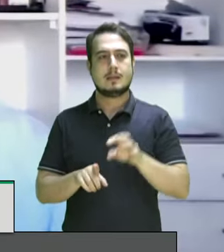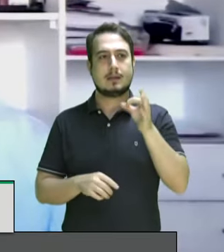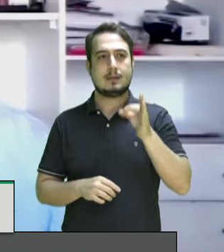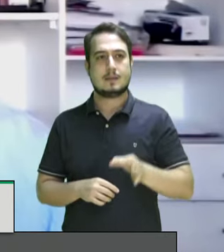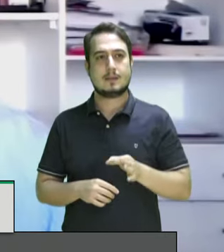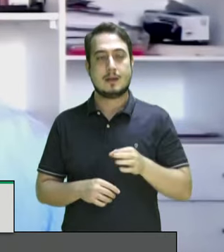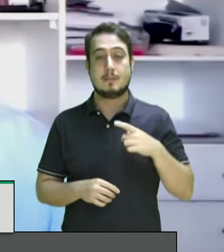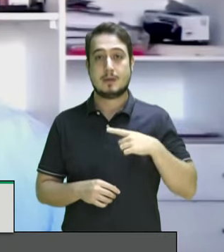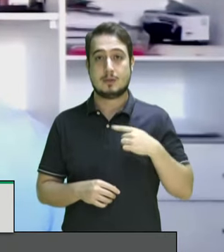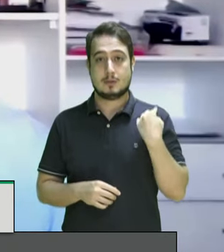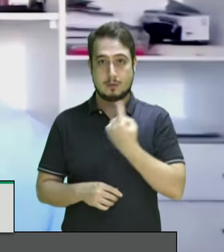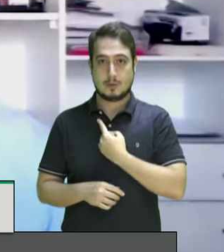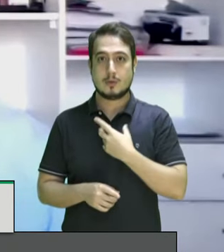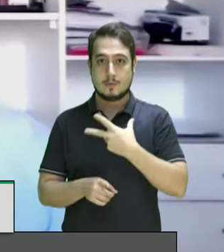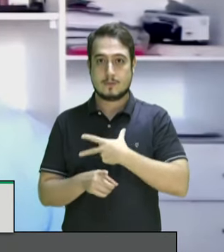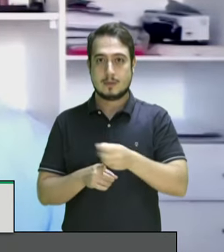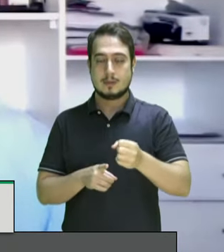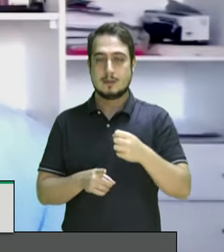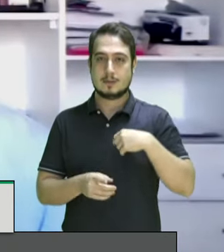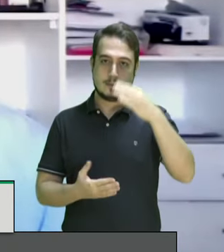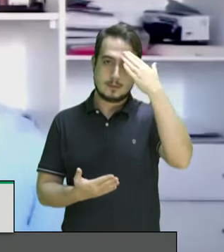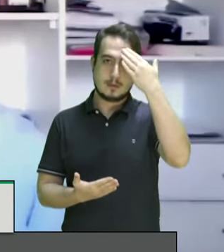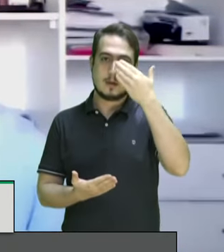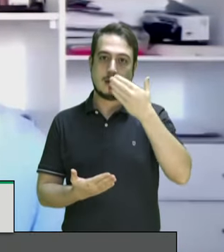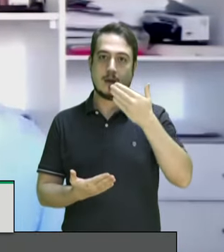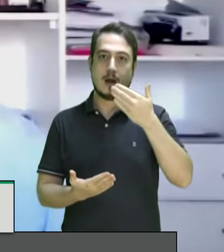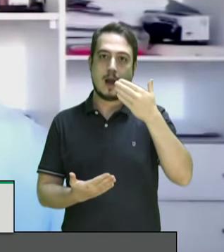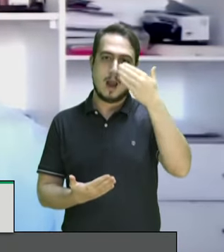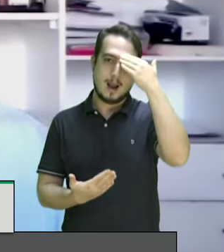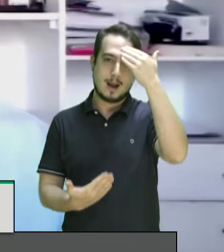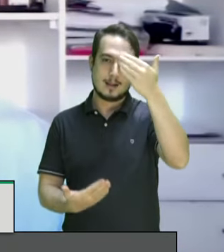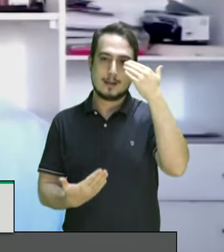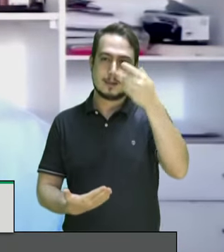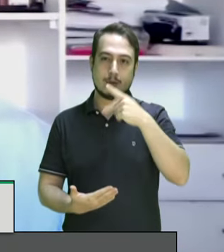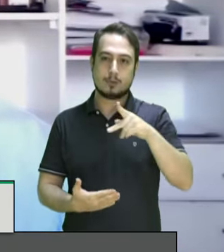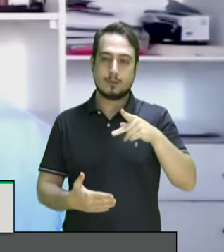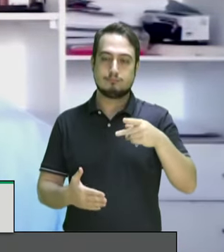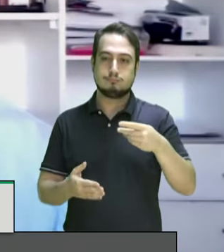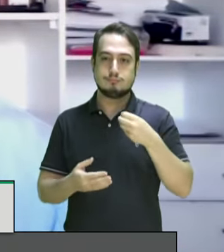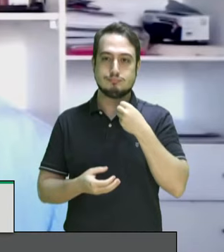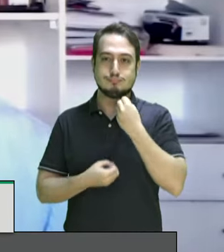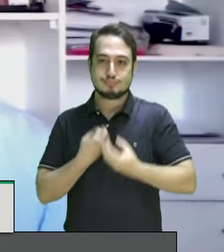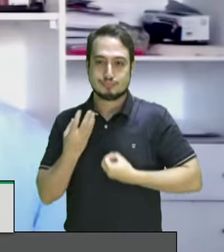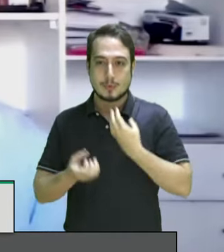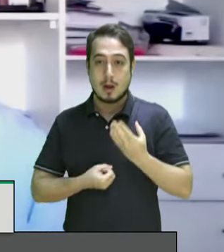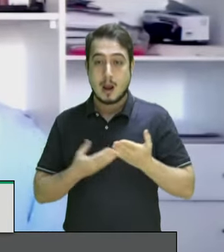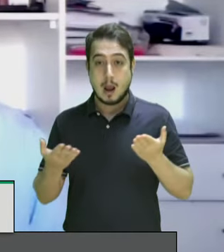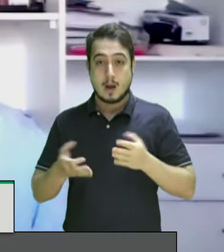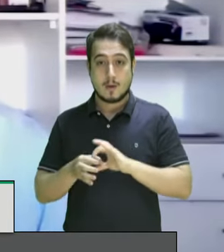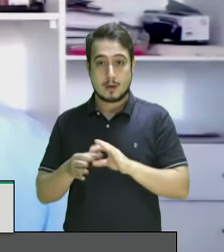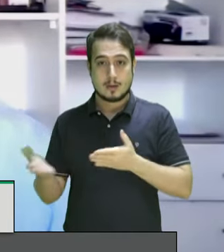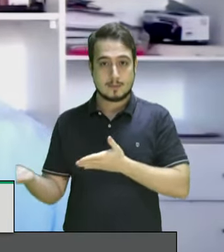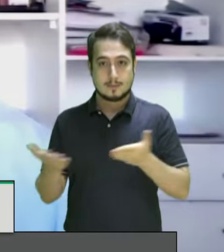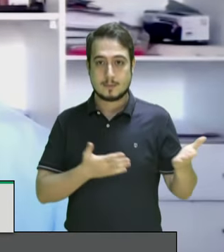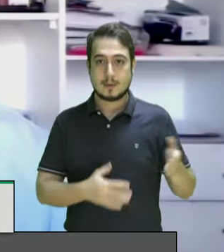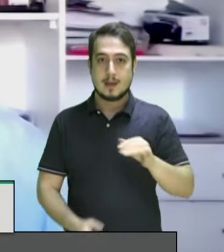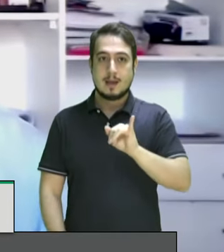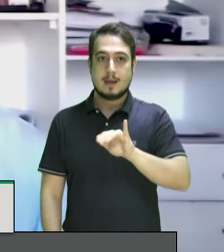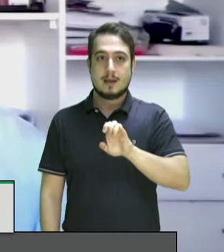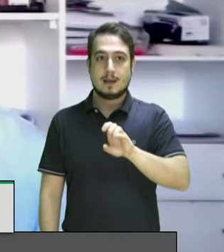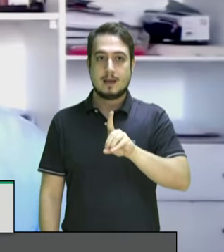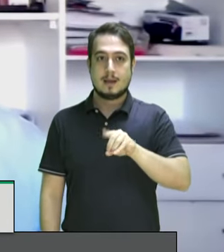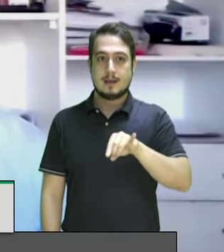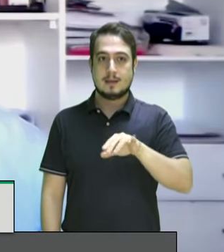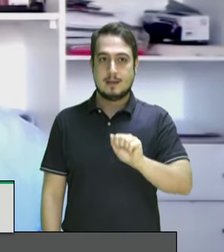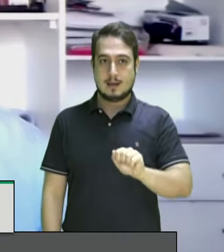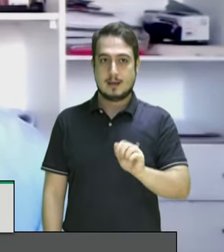venceremos e agradeço demais a sua colaboração vamos passar a palavra então a senhora Ieda Leal ela é